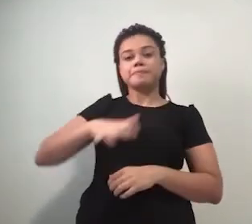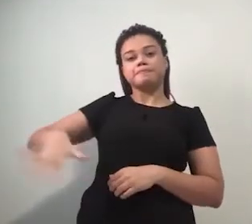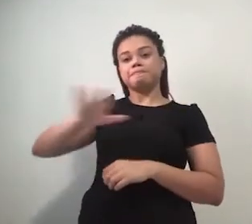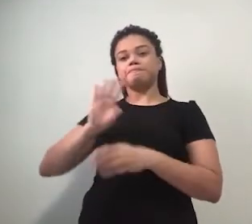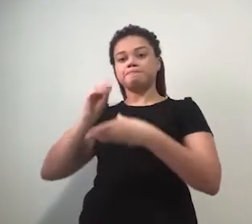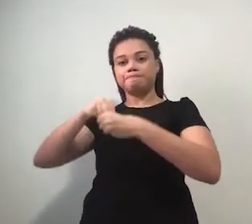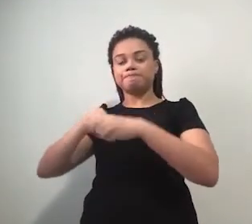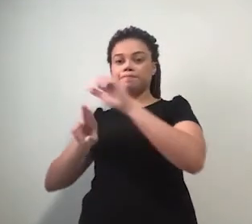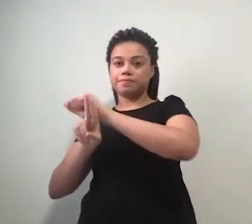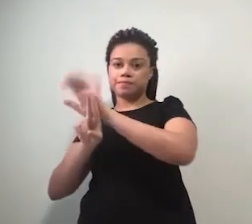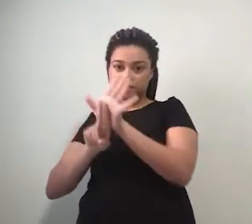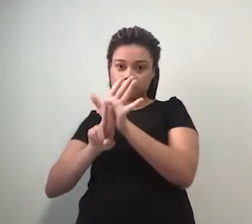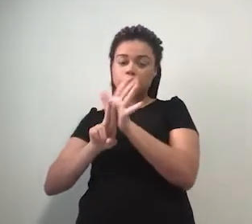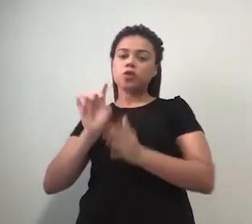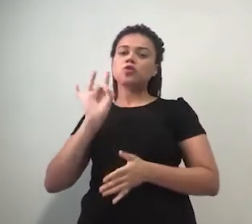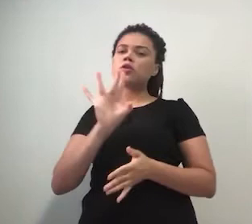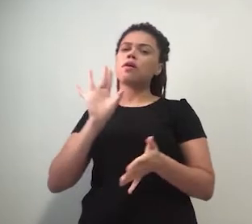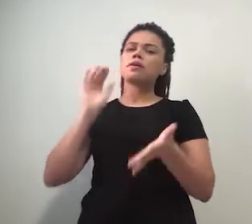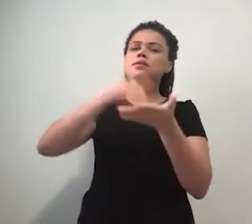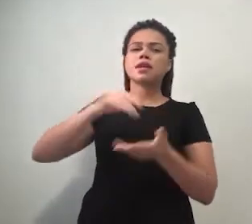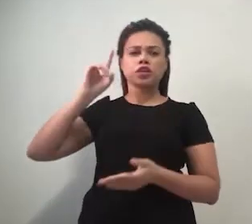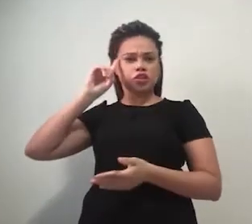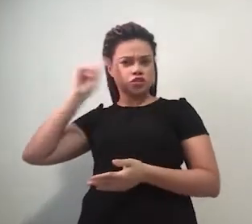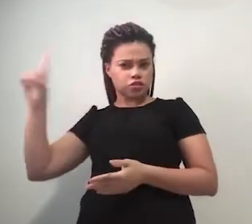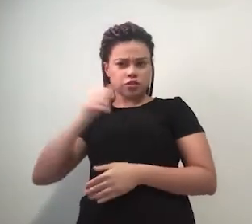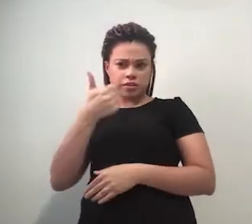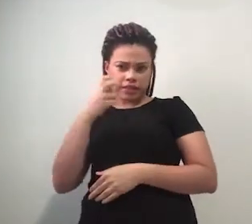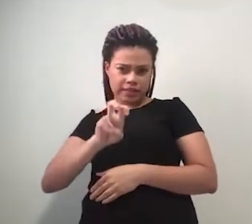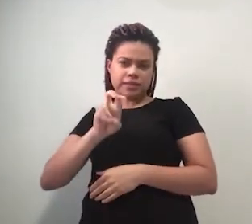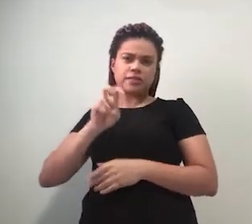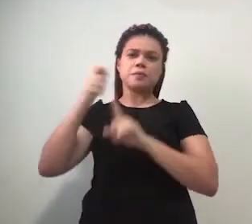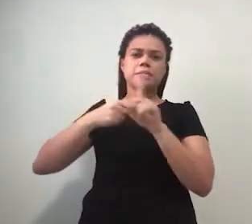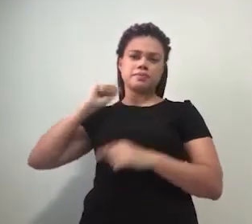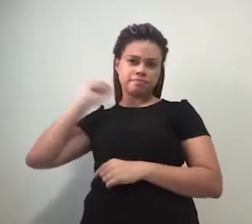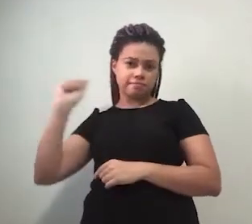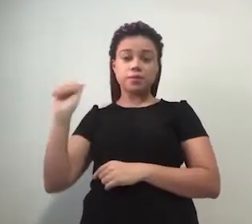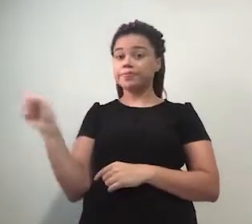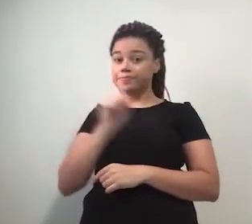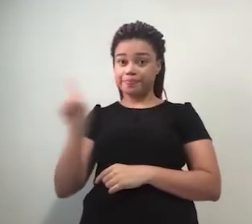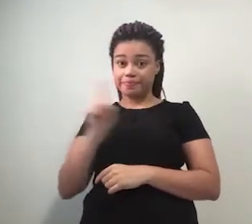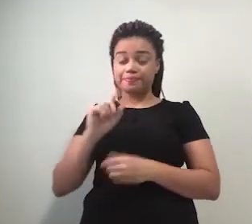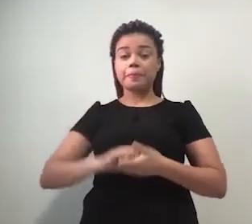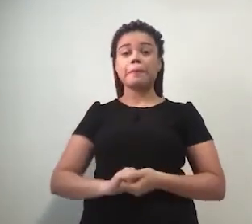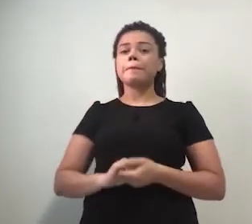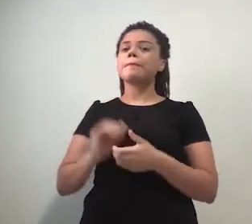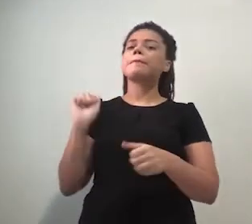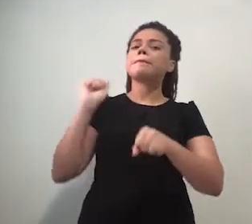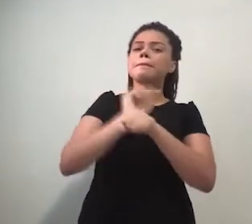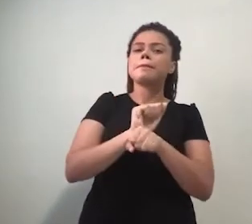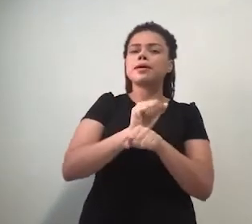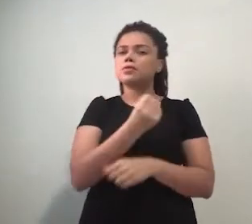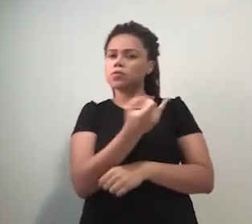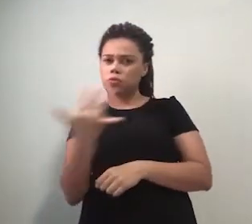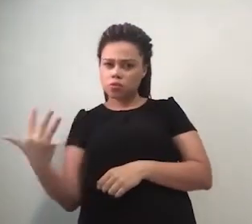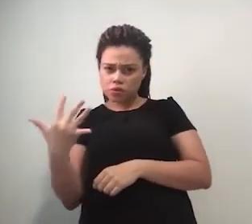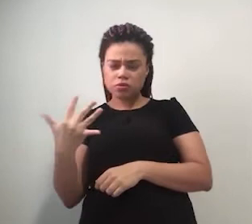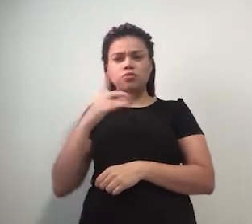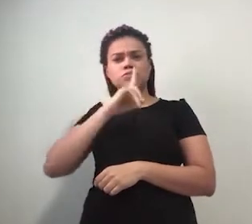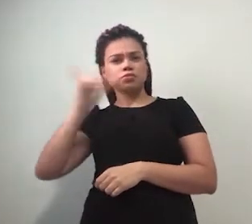suspensas no âmbito da UFAP, não mais apenas até o dia 15 de abril, mas por tempo indeterminado.